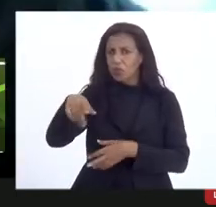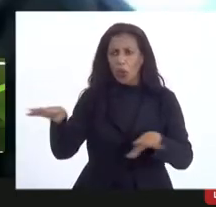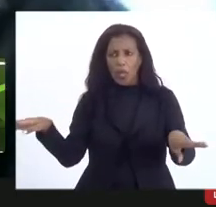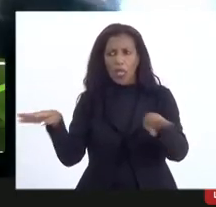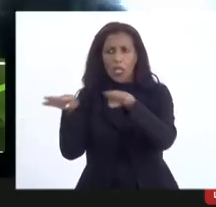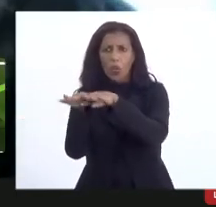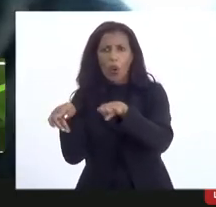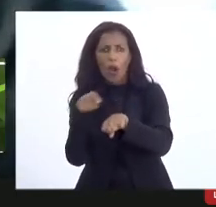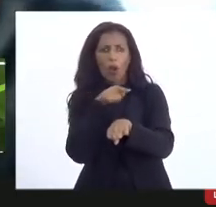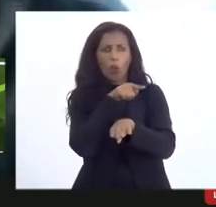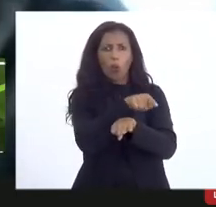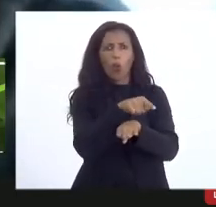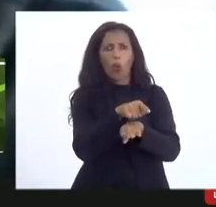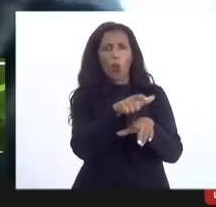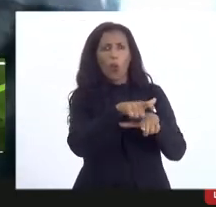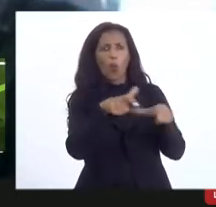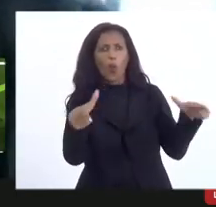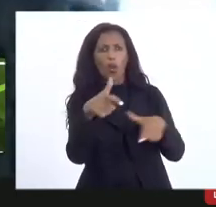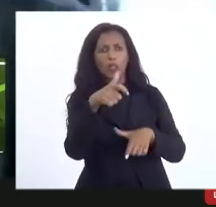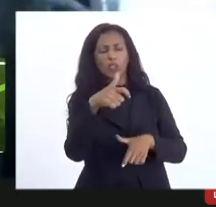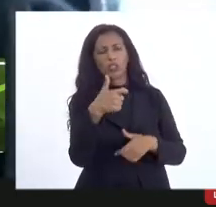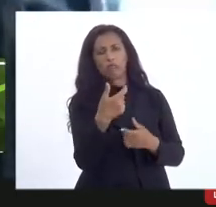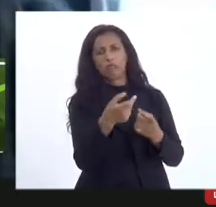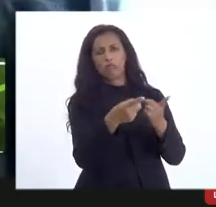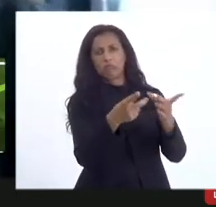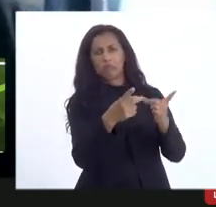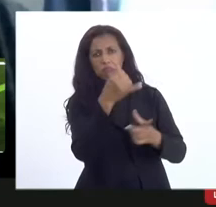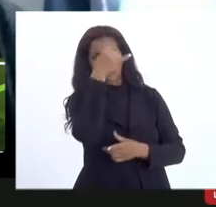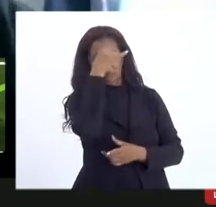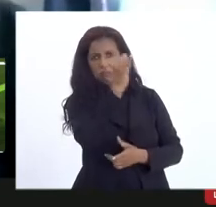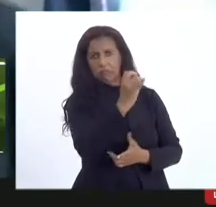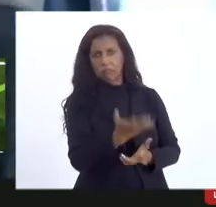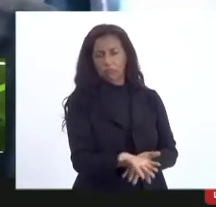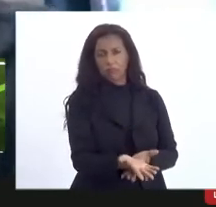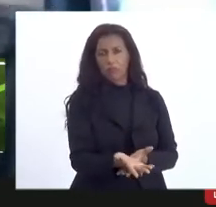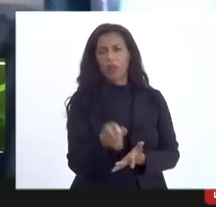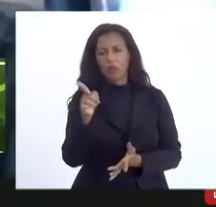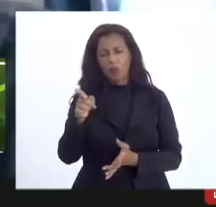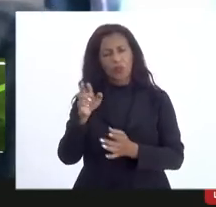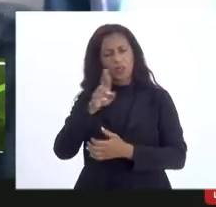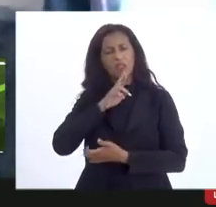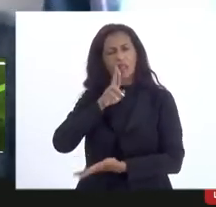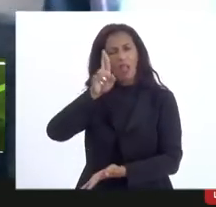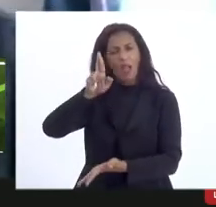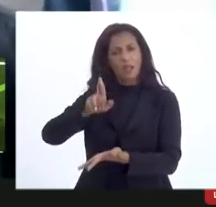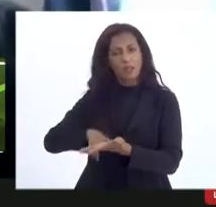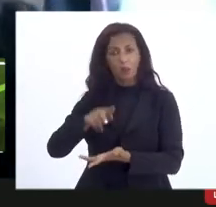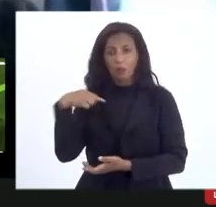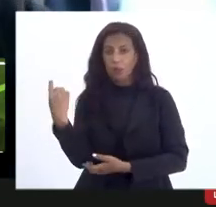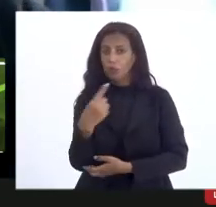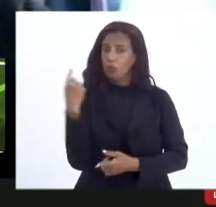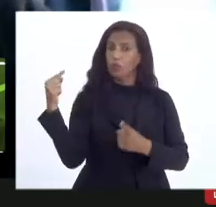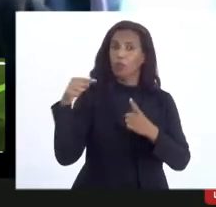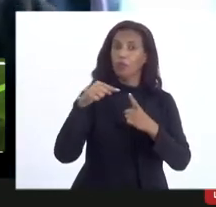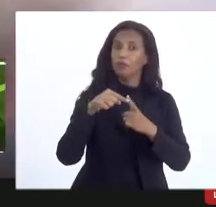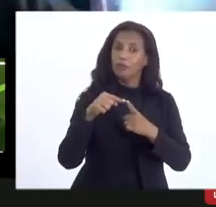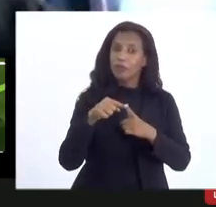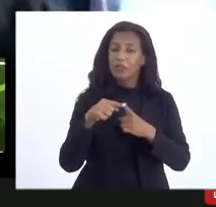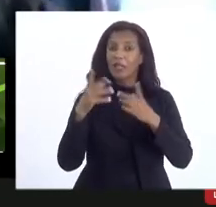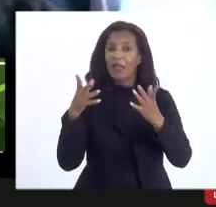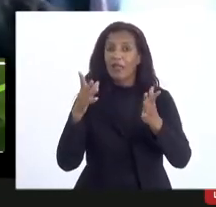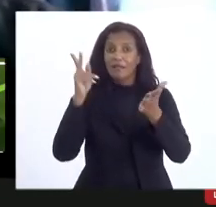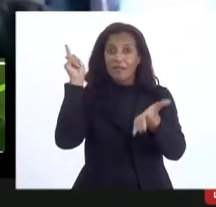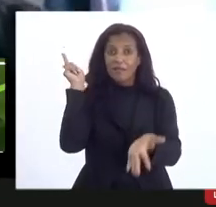forma que tratavam um grande frigorífico então você Paulão está coberto de razão mas o nosso objetivo é